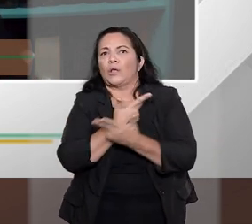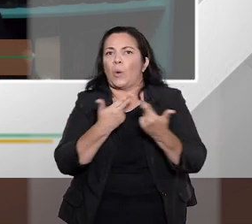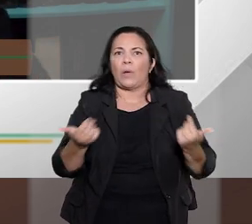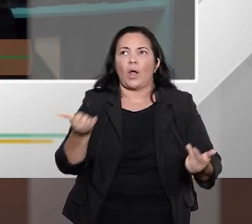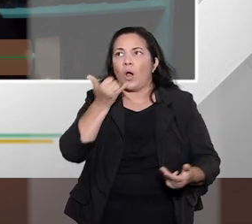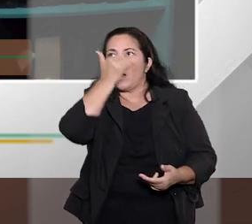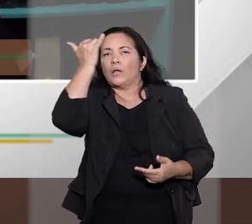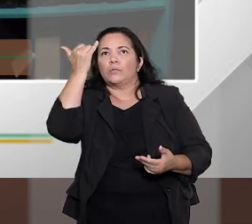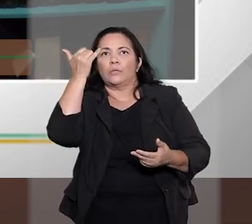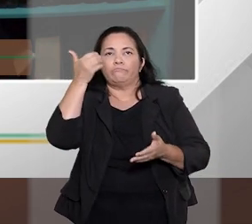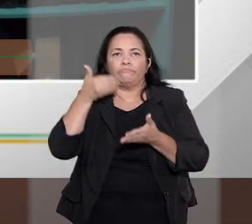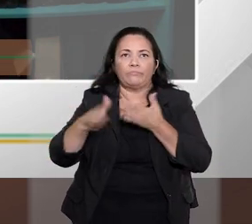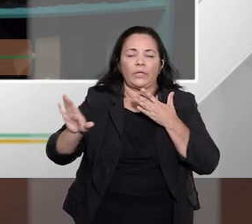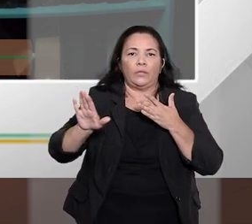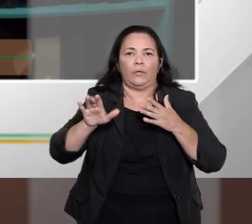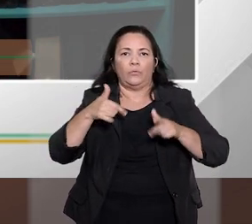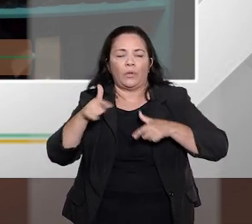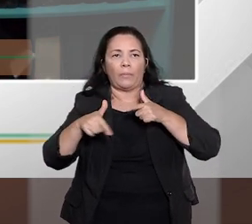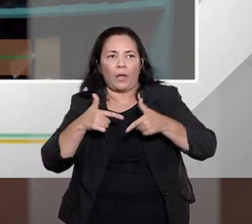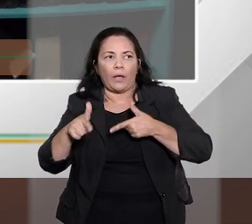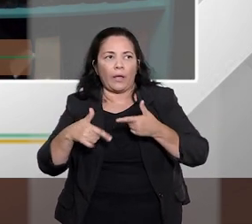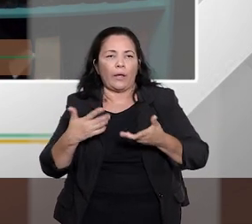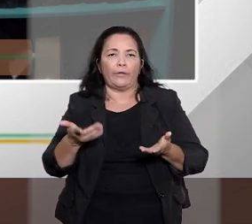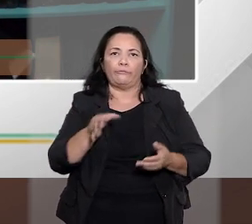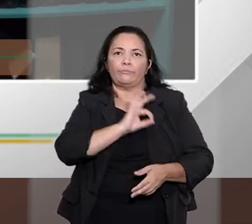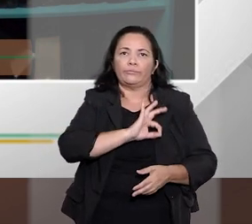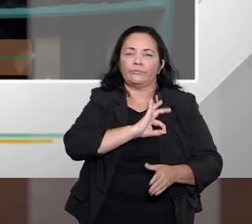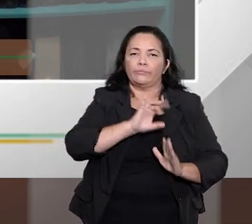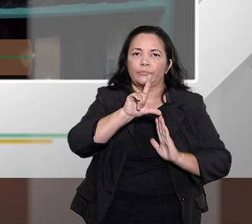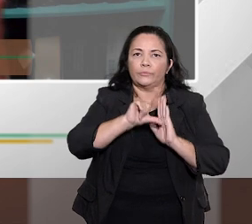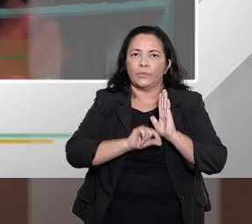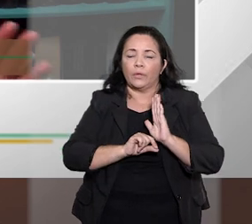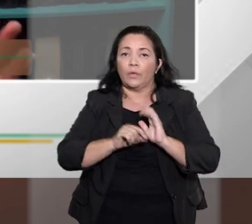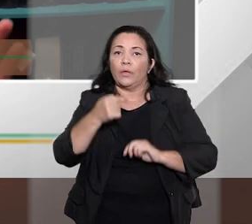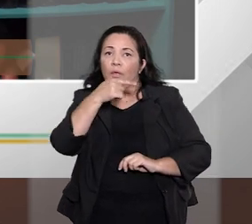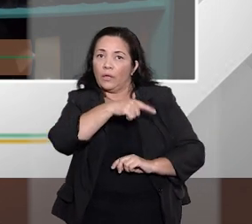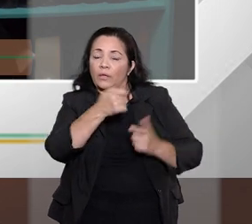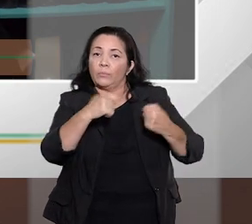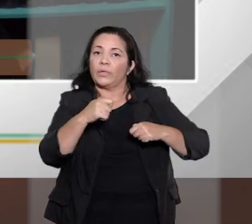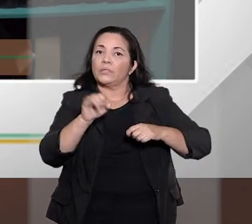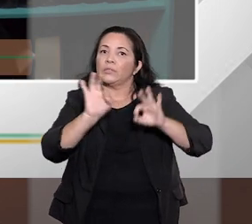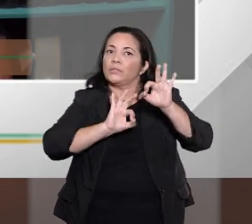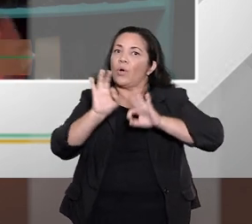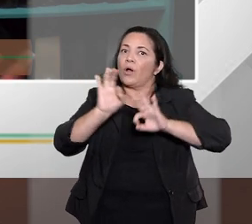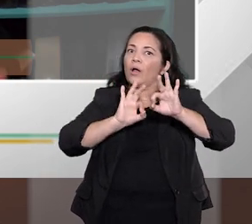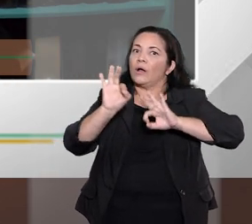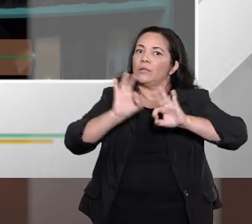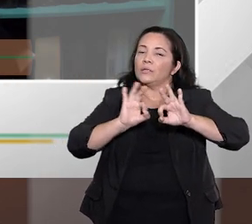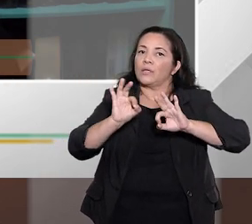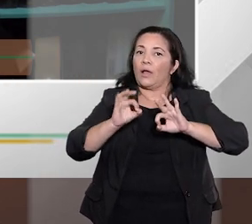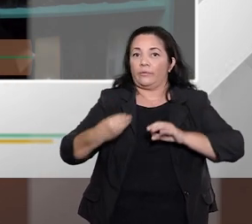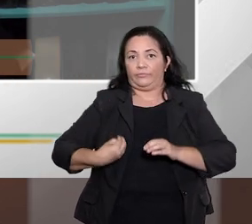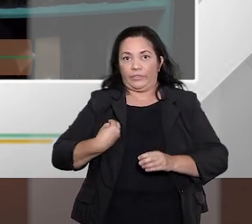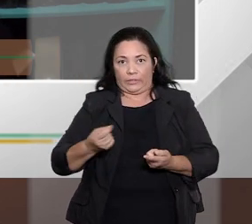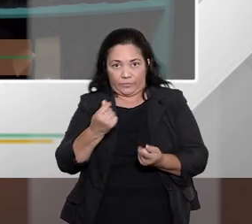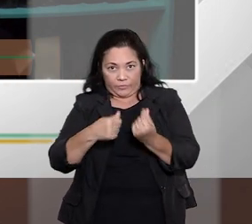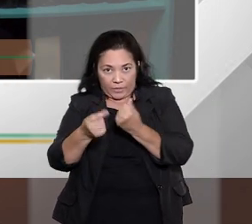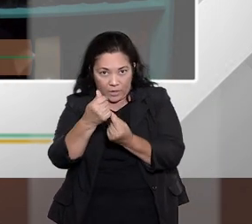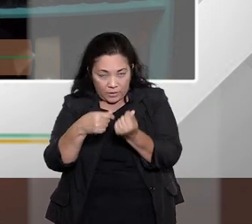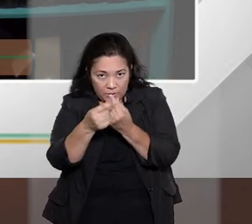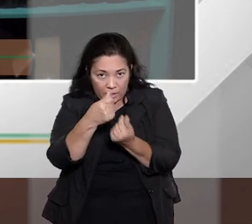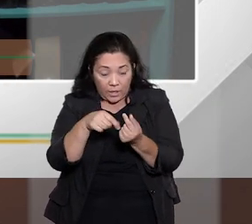emprego, perdeu parte substancial da renda e aí ele vai ter que fazer um plano de pagamento, esse plano de pagamento